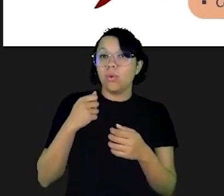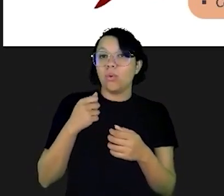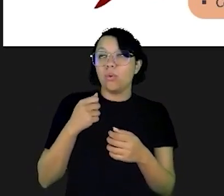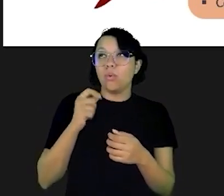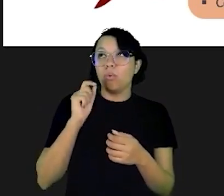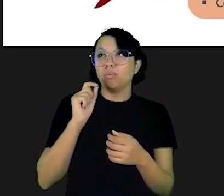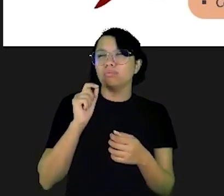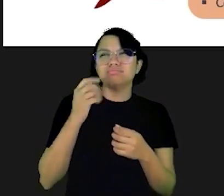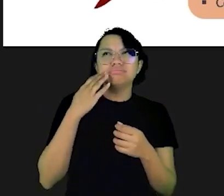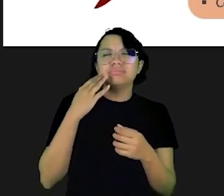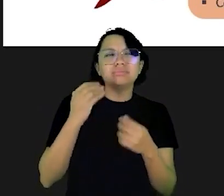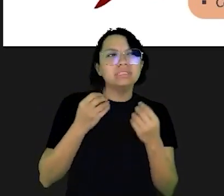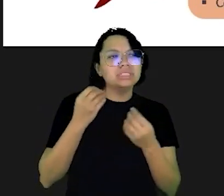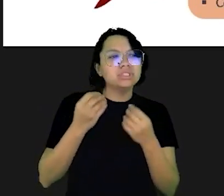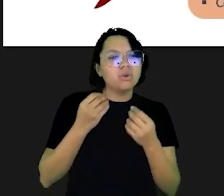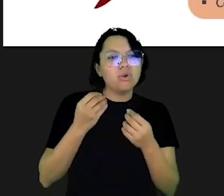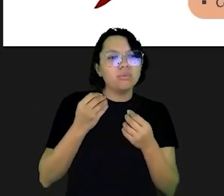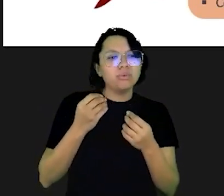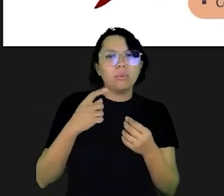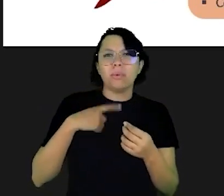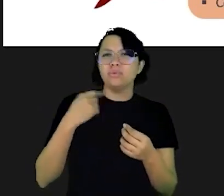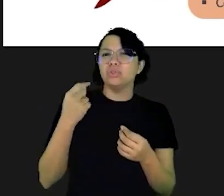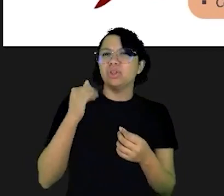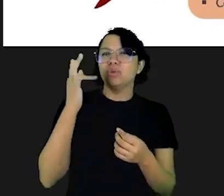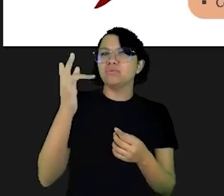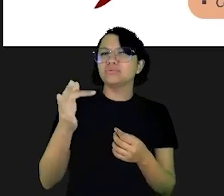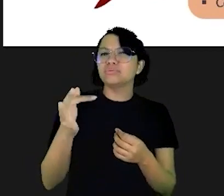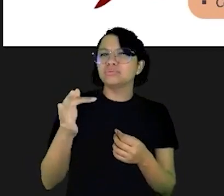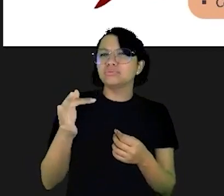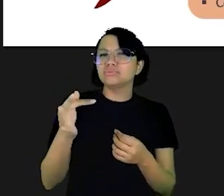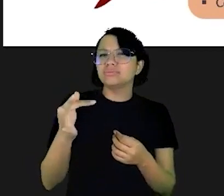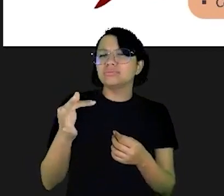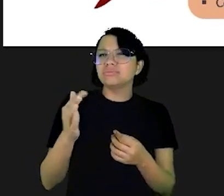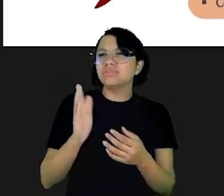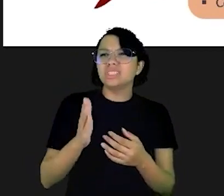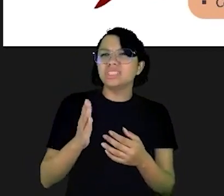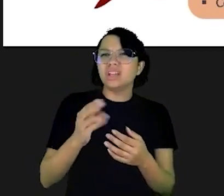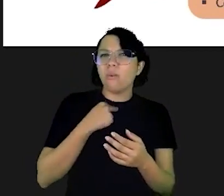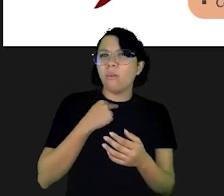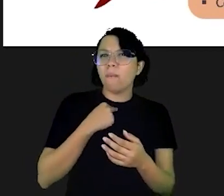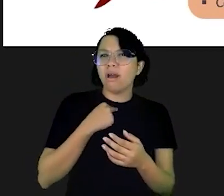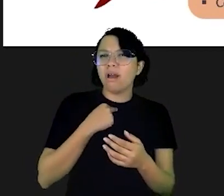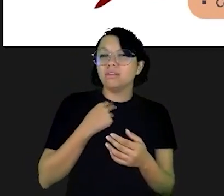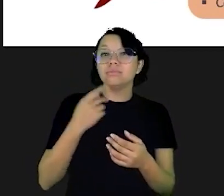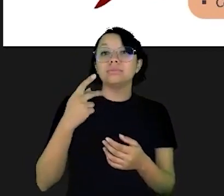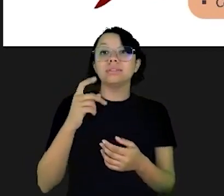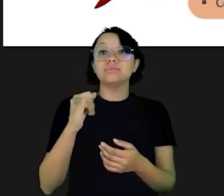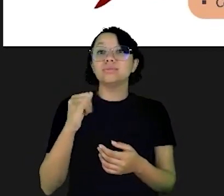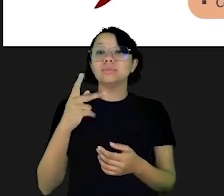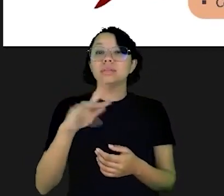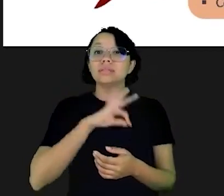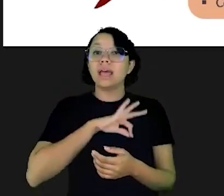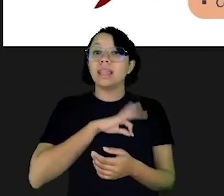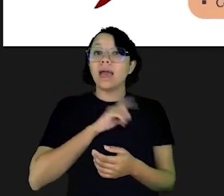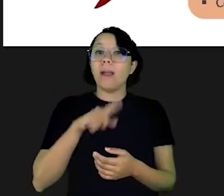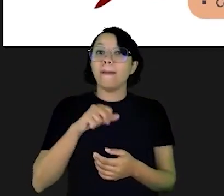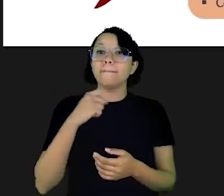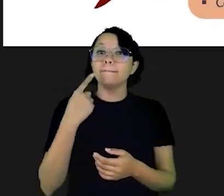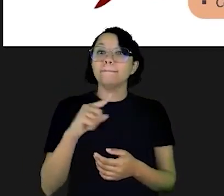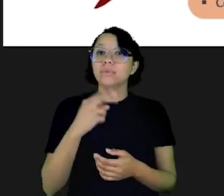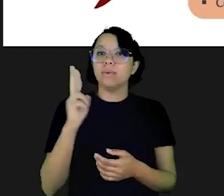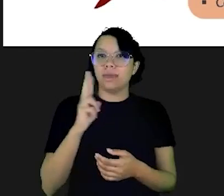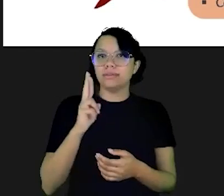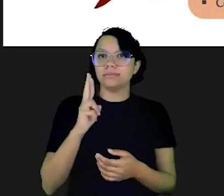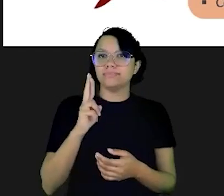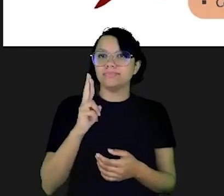seu consumo futuro como assim João não entendi é assim vamos dar um exemplo concreto se o seu salário